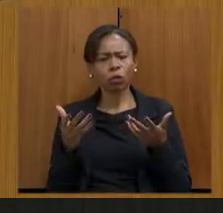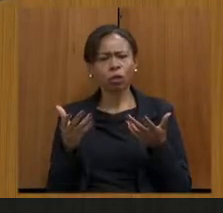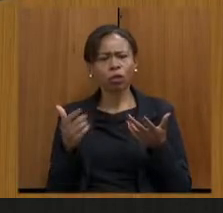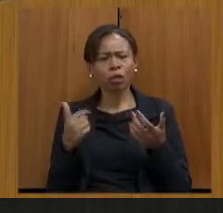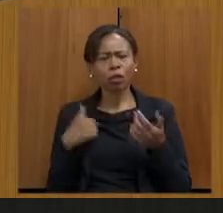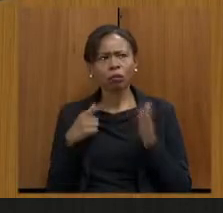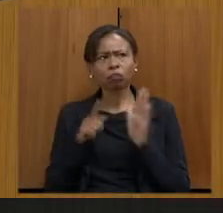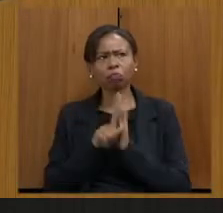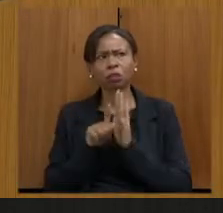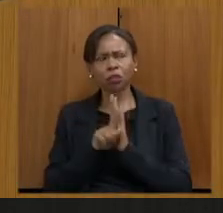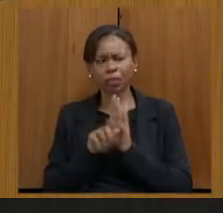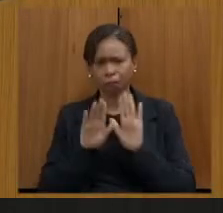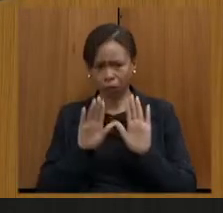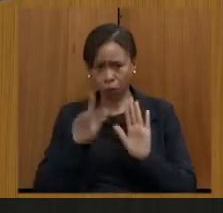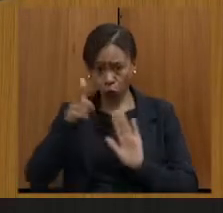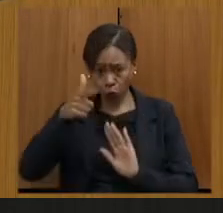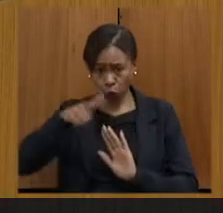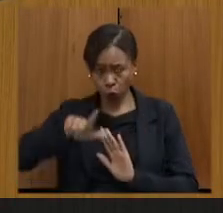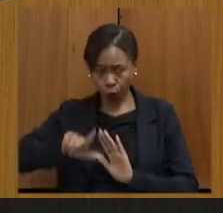meus questionamentos, eu vou de novo.